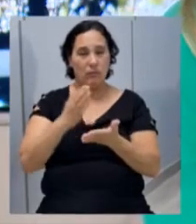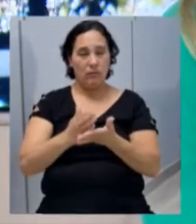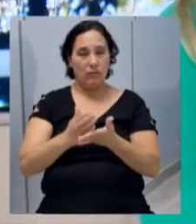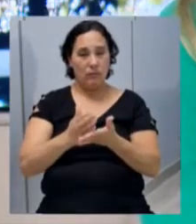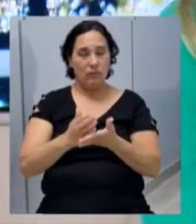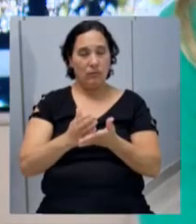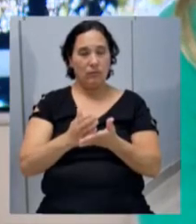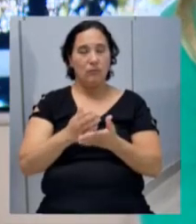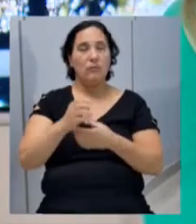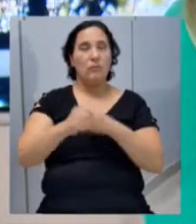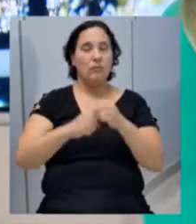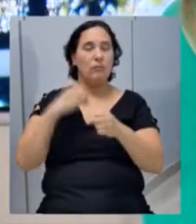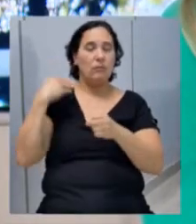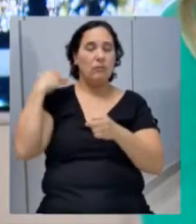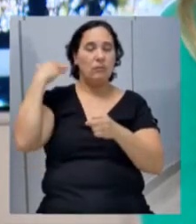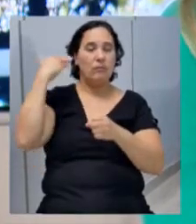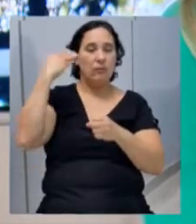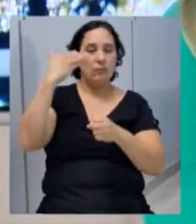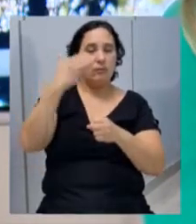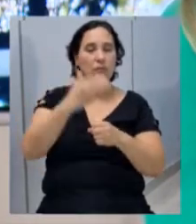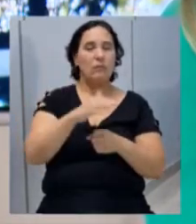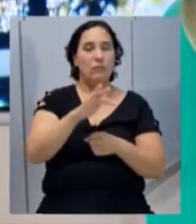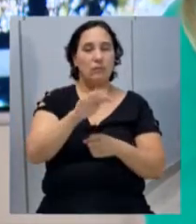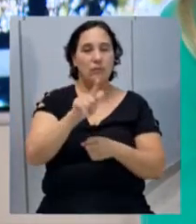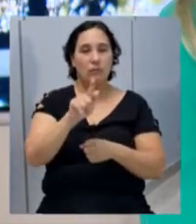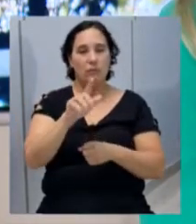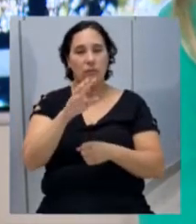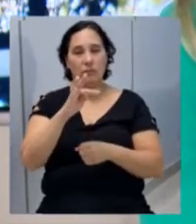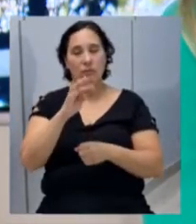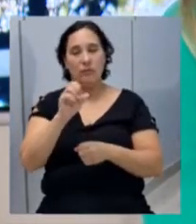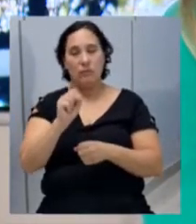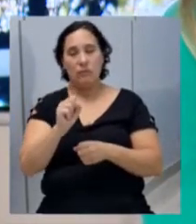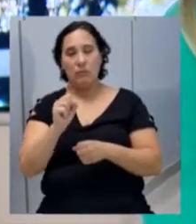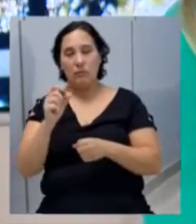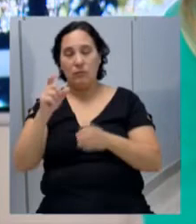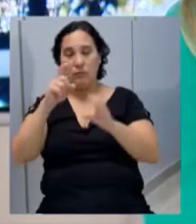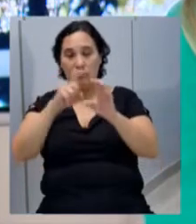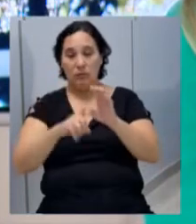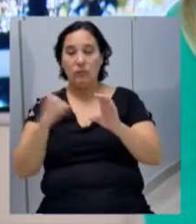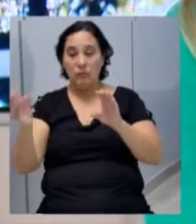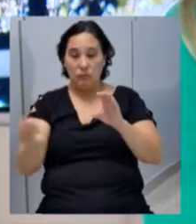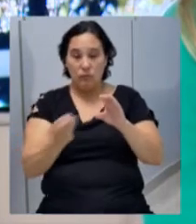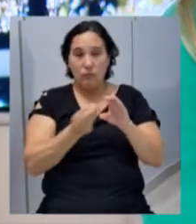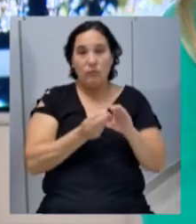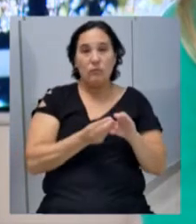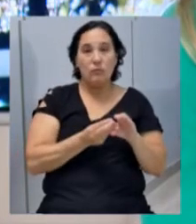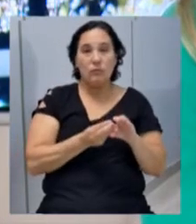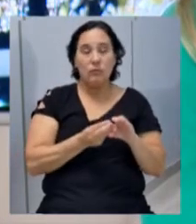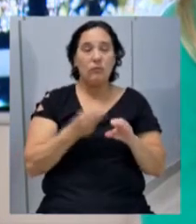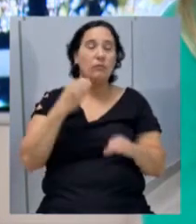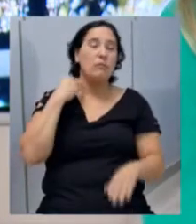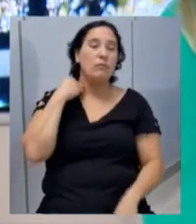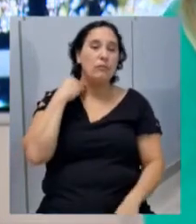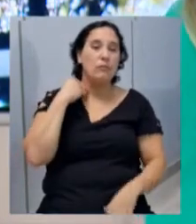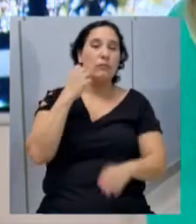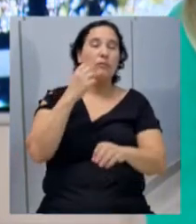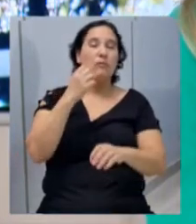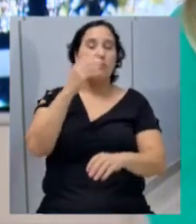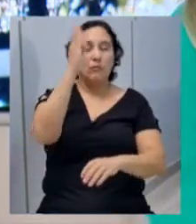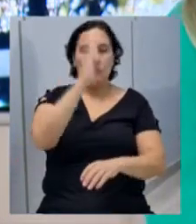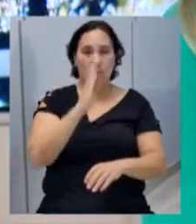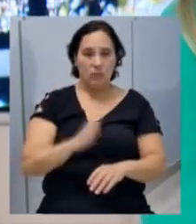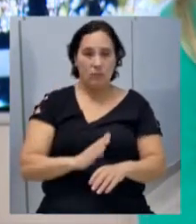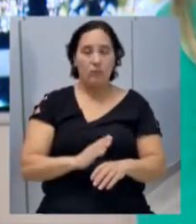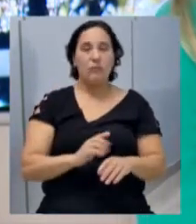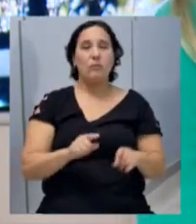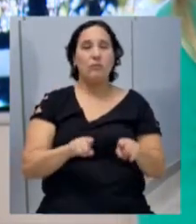no decorrer dos anos, INSS, FGTS, dívidas contraídas, do Banco do Brasil, da Coab,